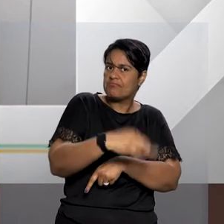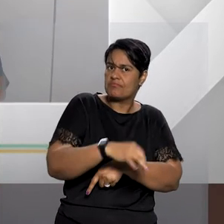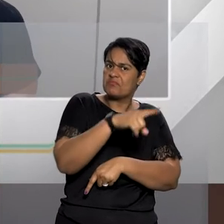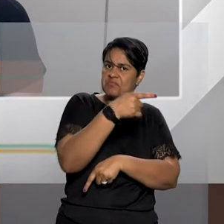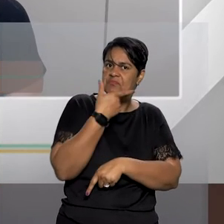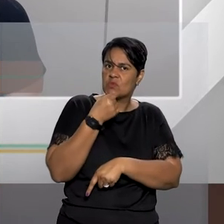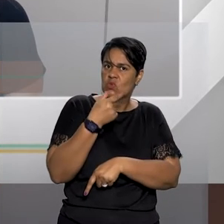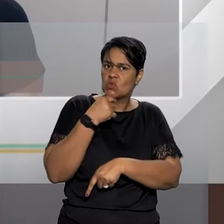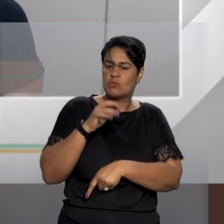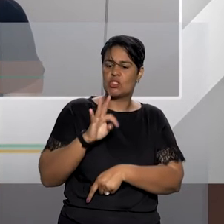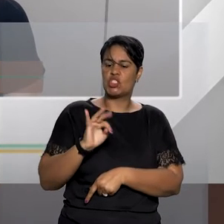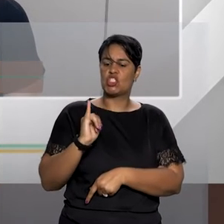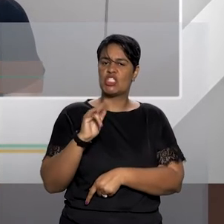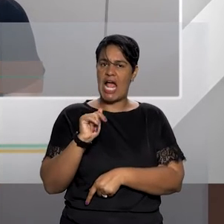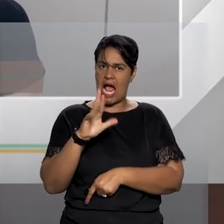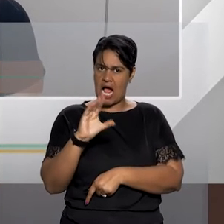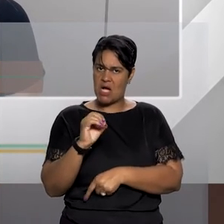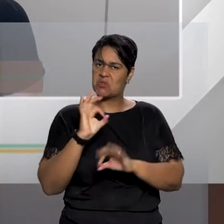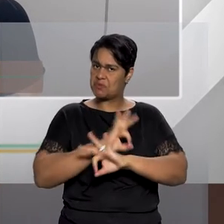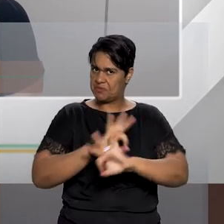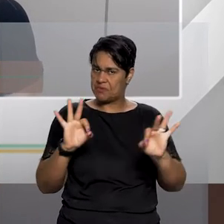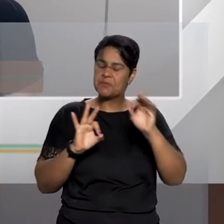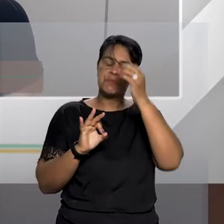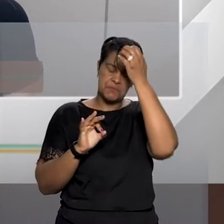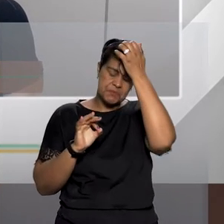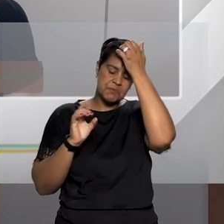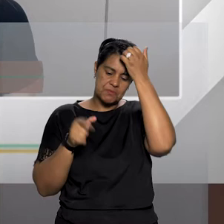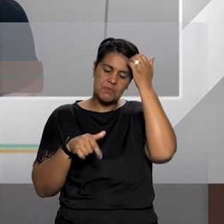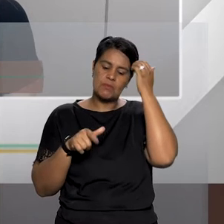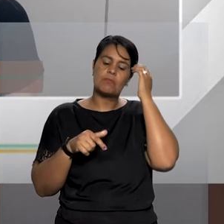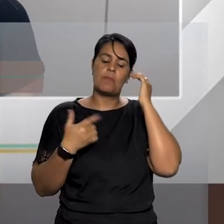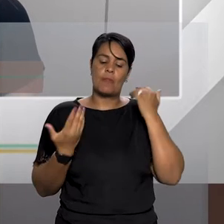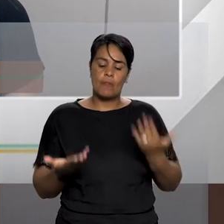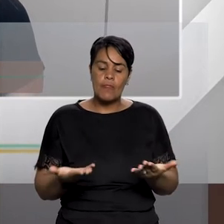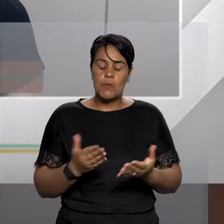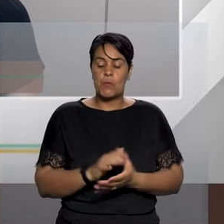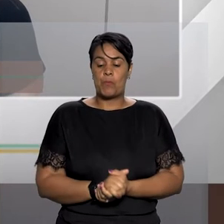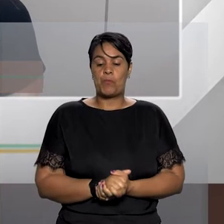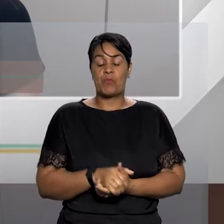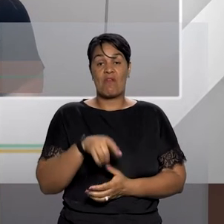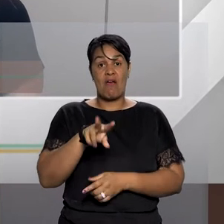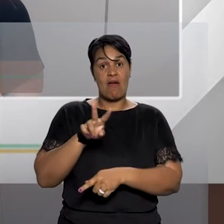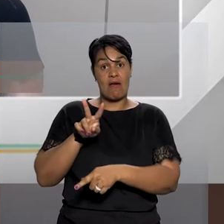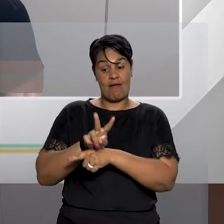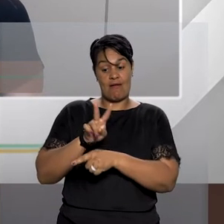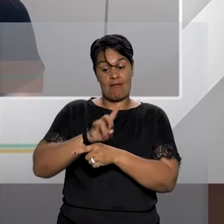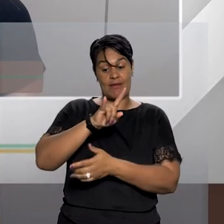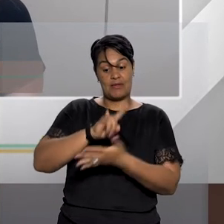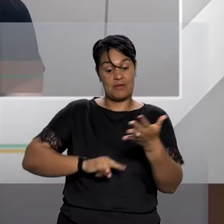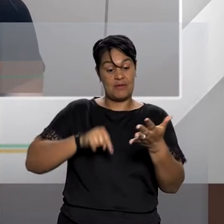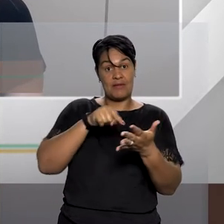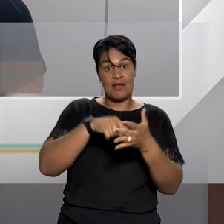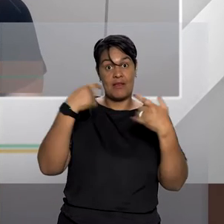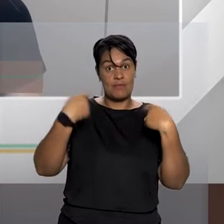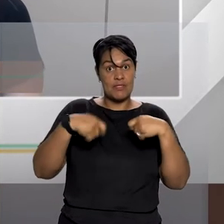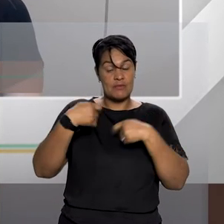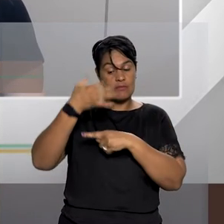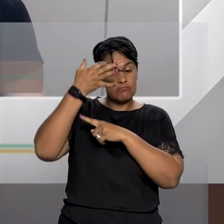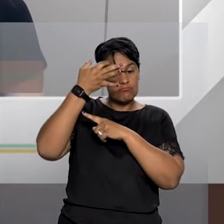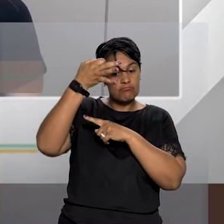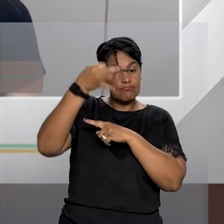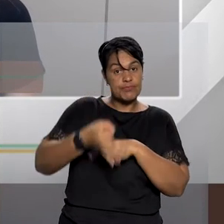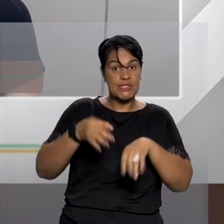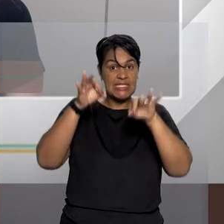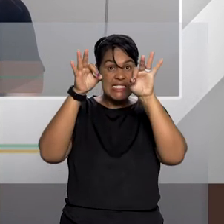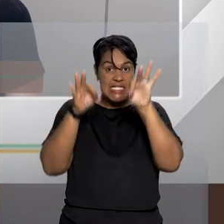doutor Tiago no que se refere à imprescindibilidade da medida protetiva e para que ela seja compreendida no sentido mesmo